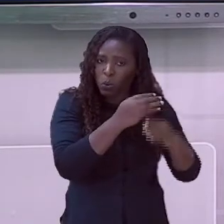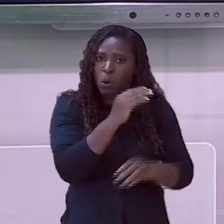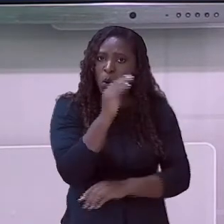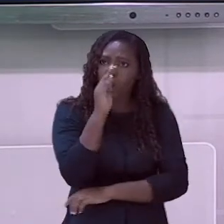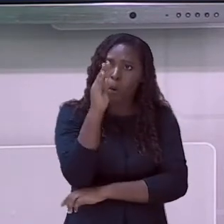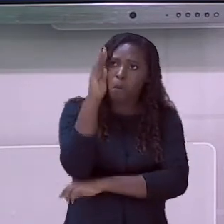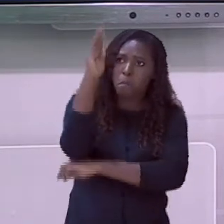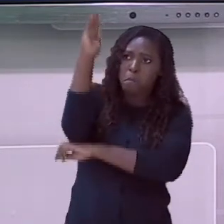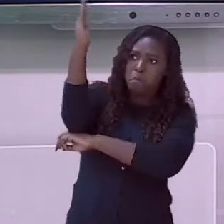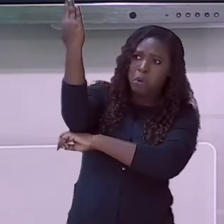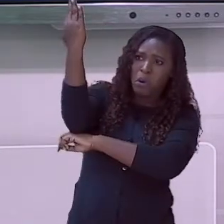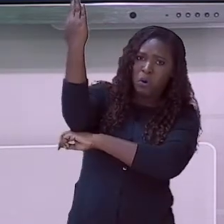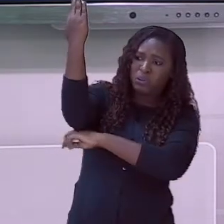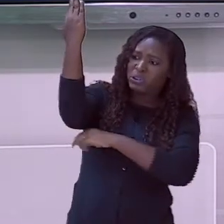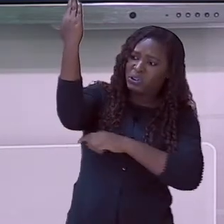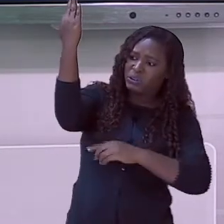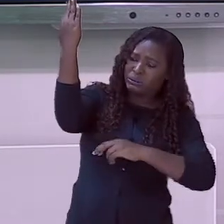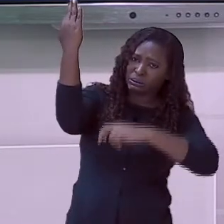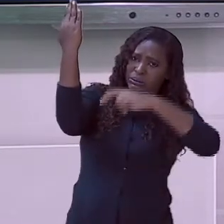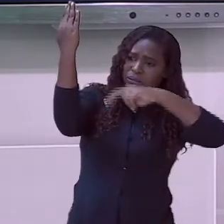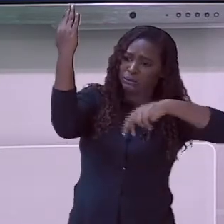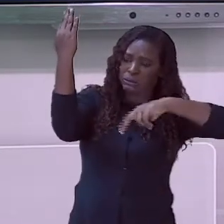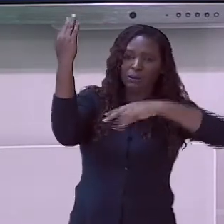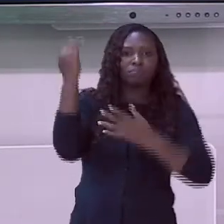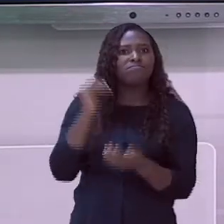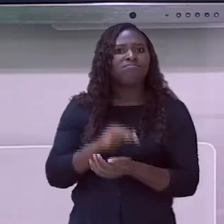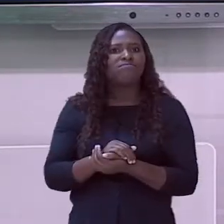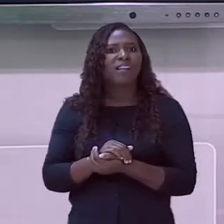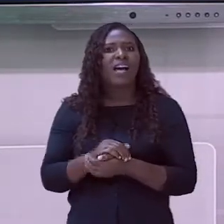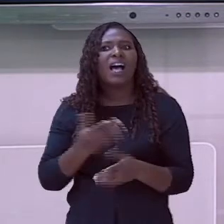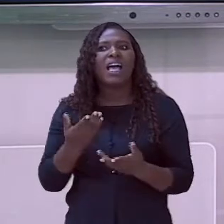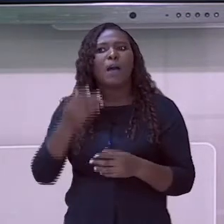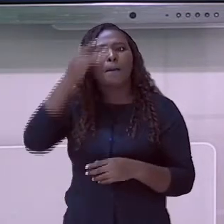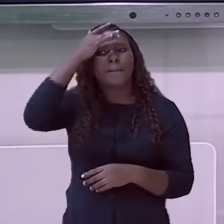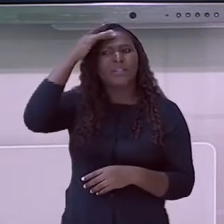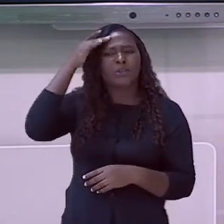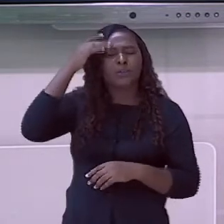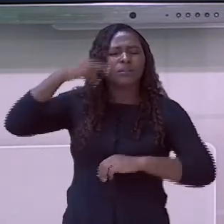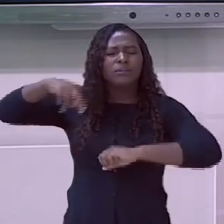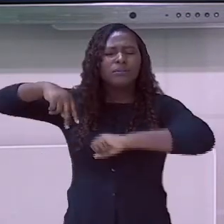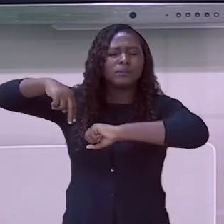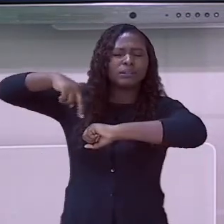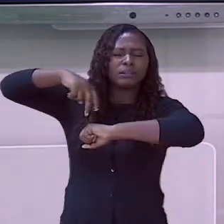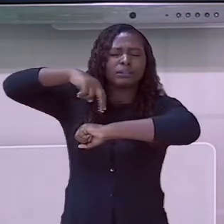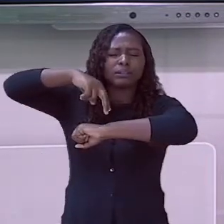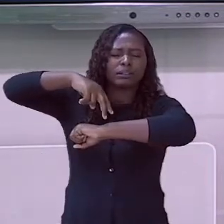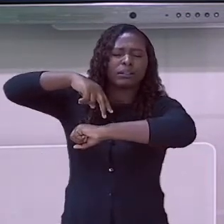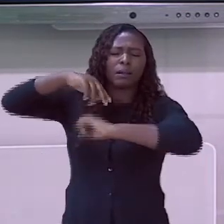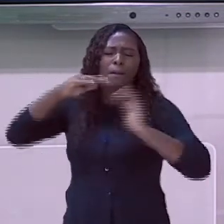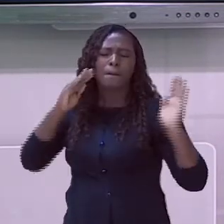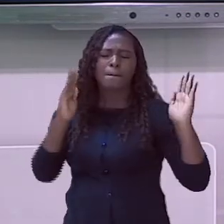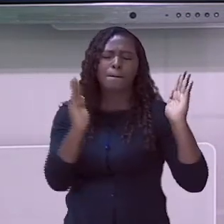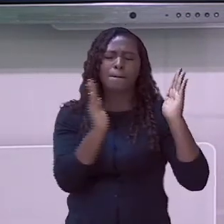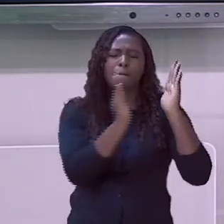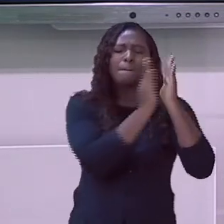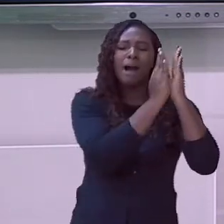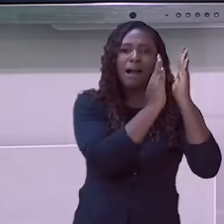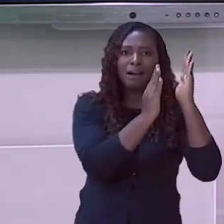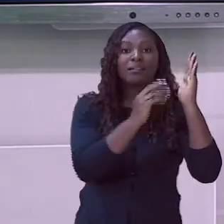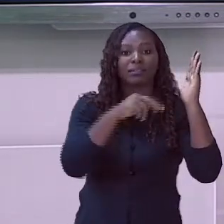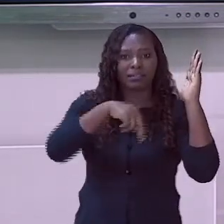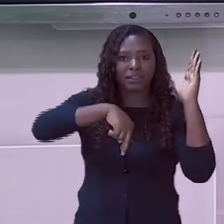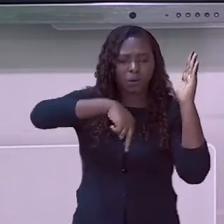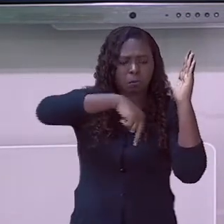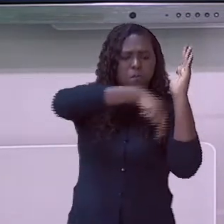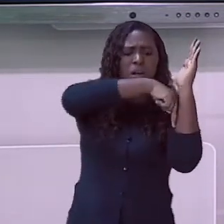guias elevadas que obrigam a pessoa a seguir para outra direção. Nós vemos aqui nesta figura, aqui nós